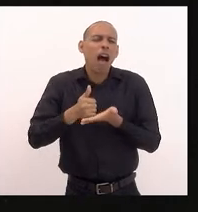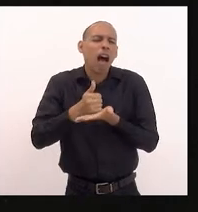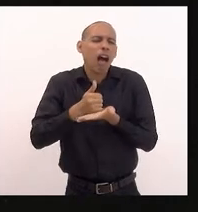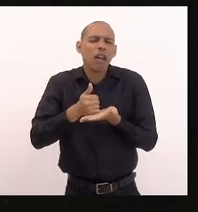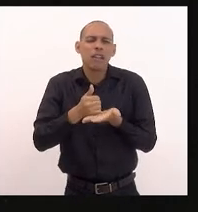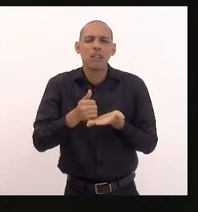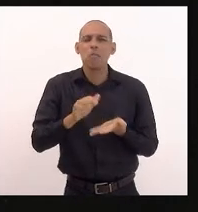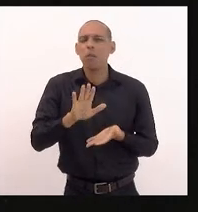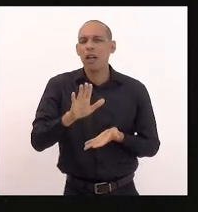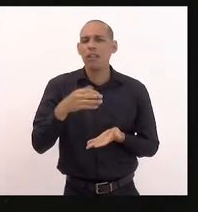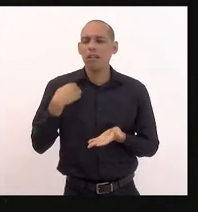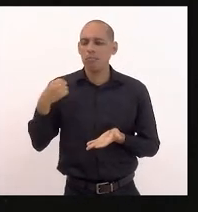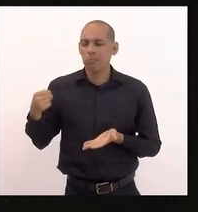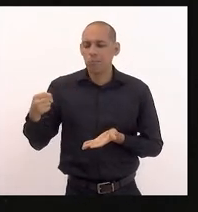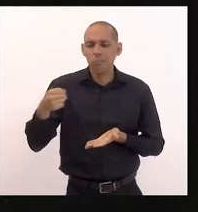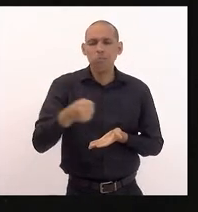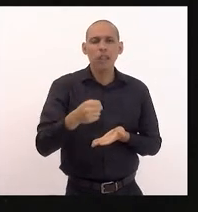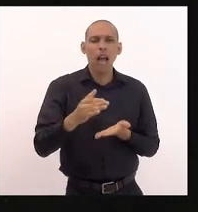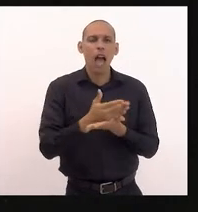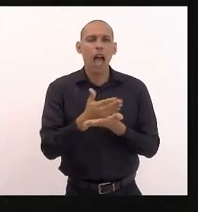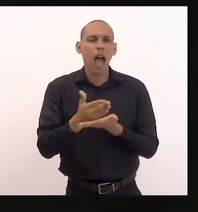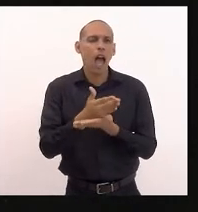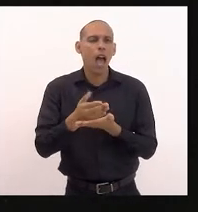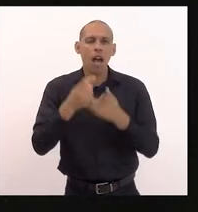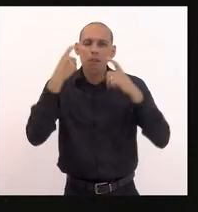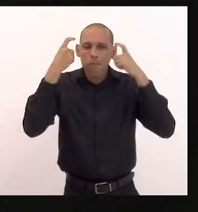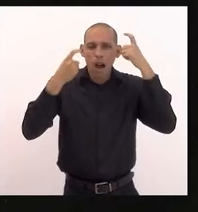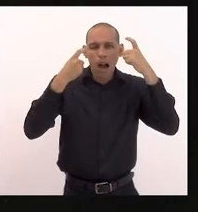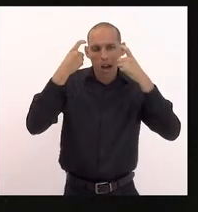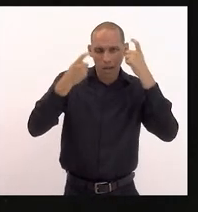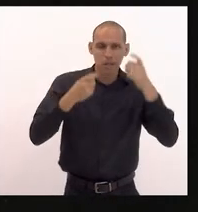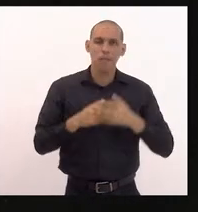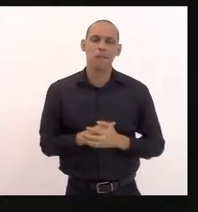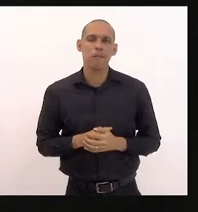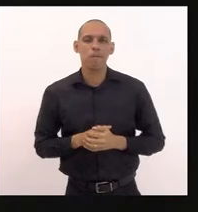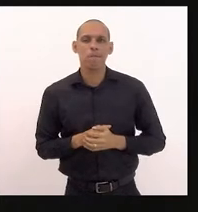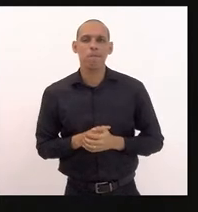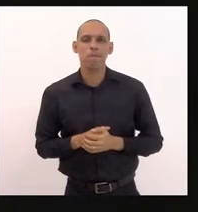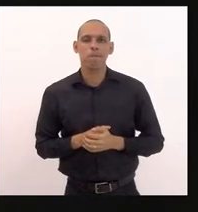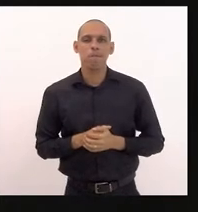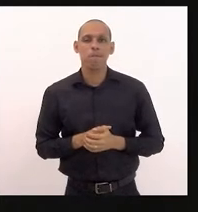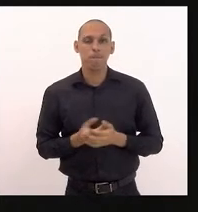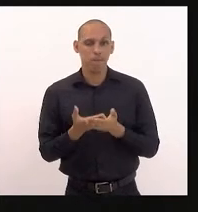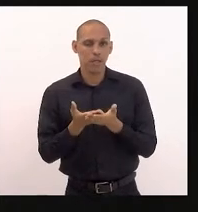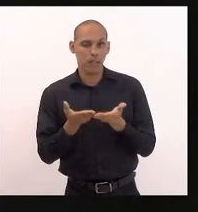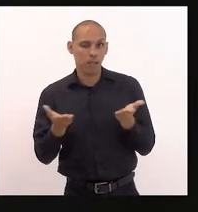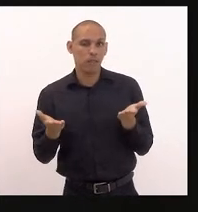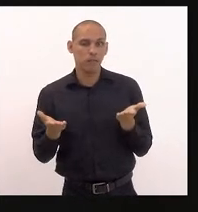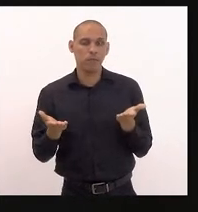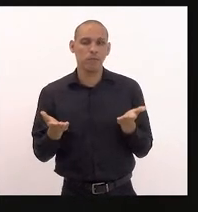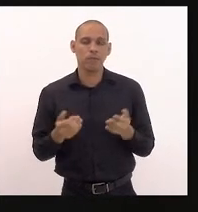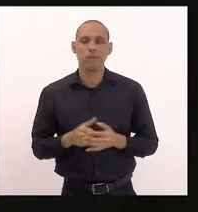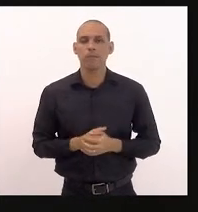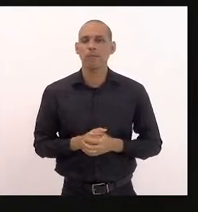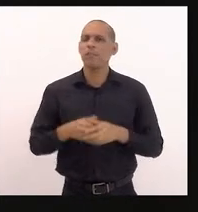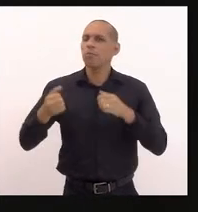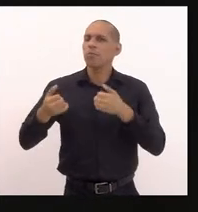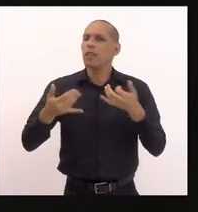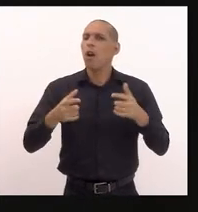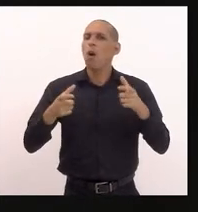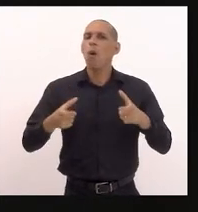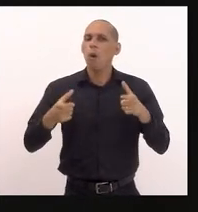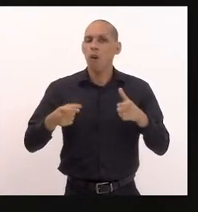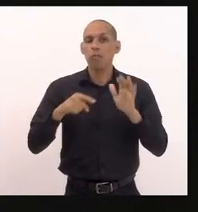aqui algumas preocupações e essas preocupações foram descritas numa